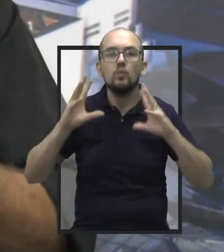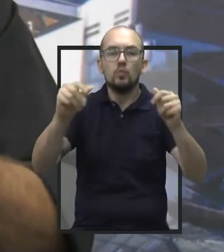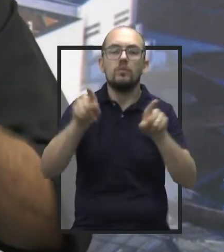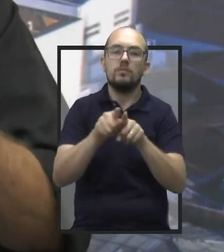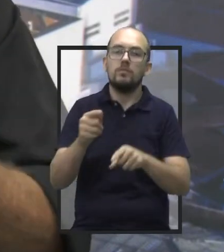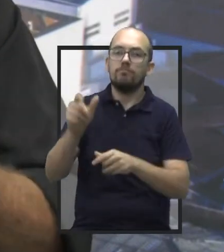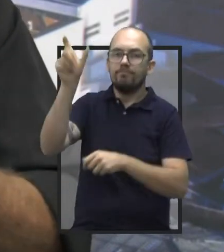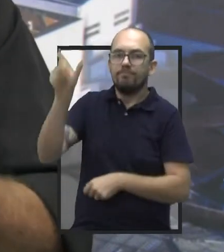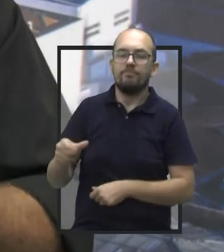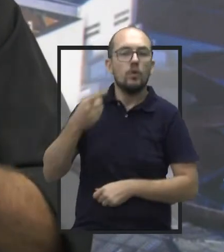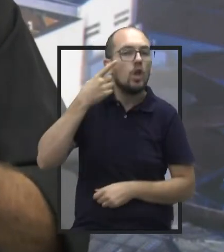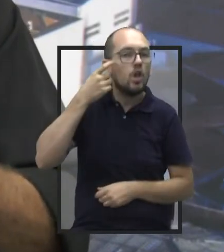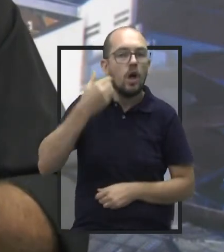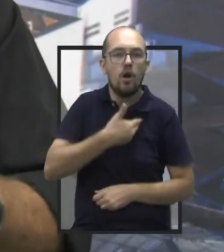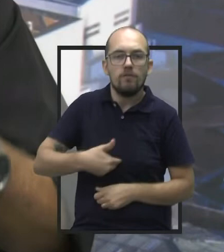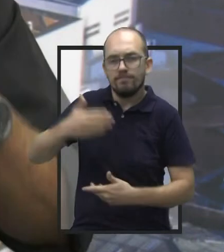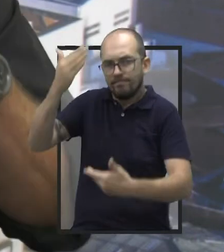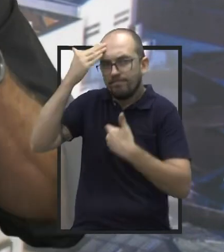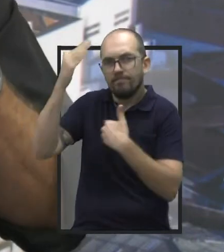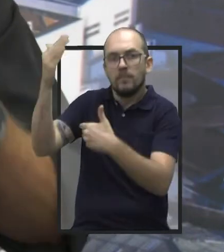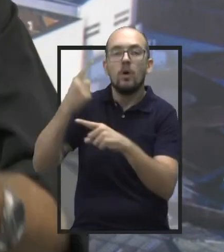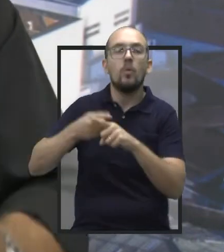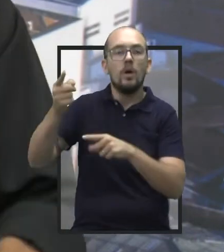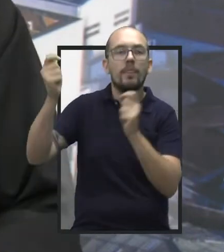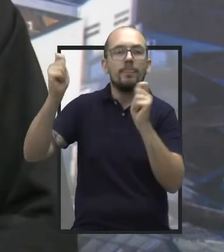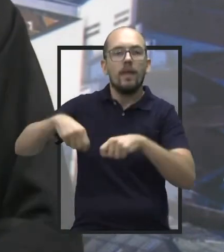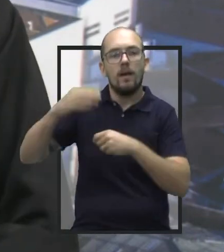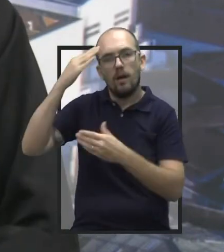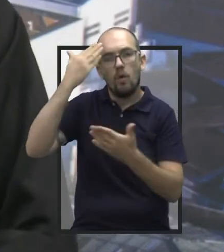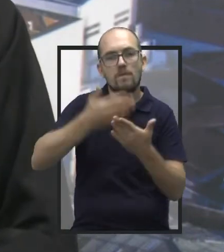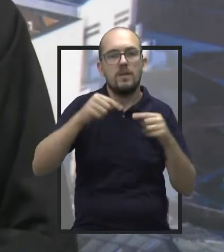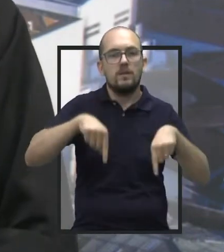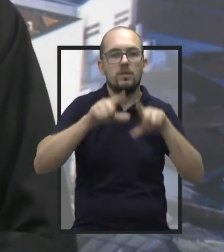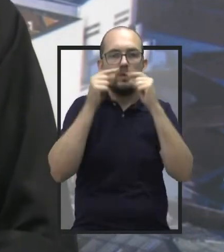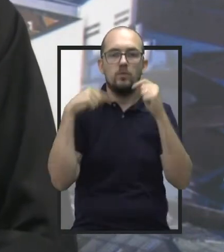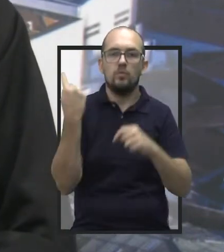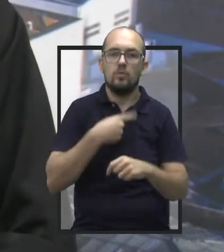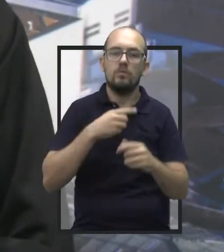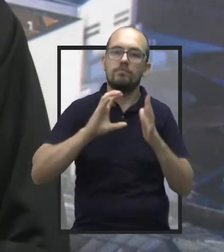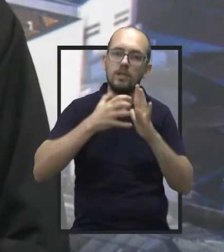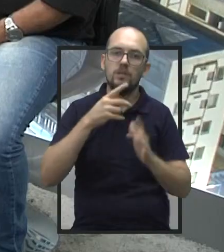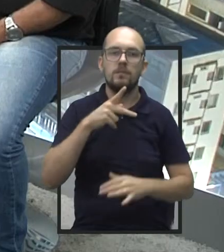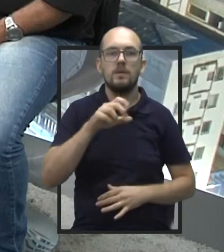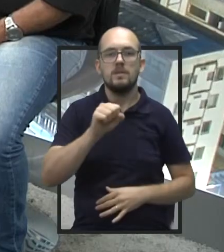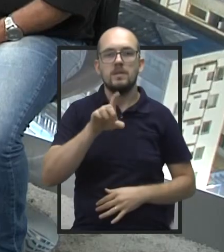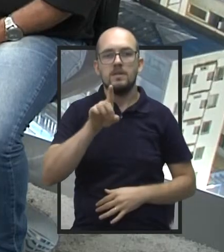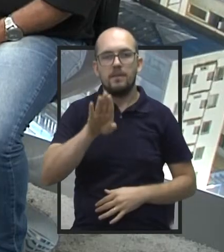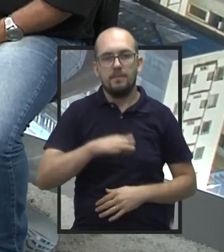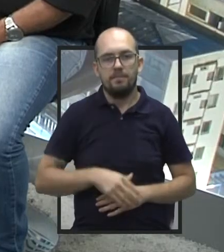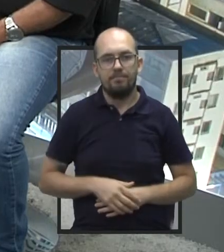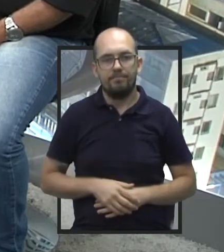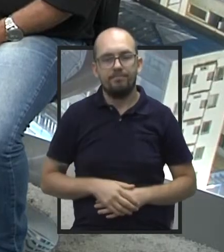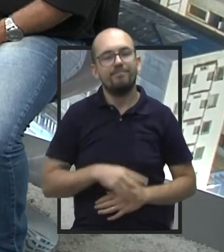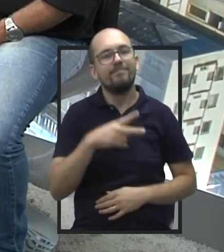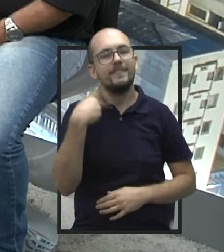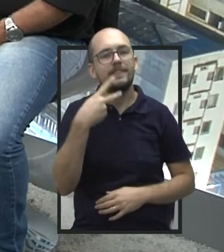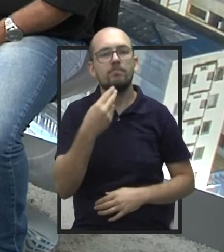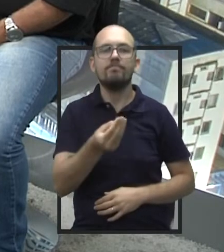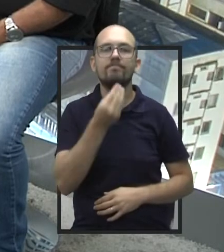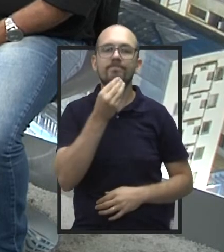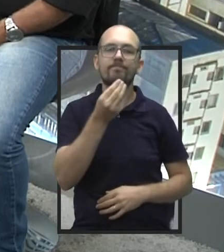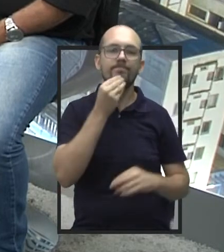ao governador João Dória, por dar essa alta confiança para nós aqui, do PSDB de Jaú. Vereador, nós teremos muitos outros